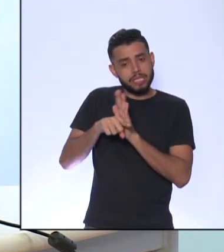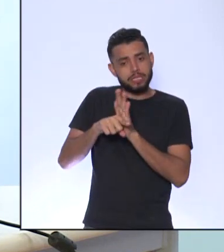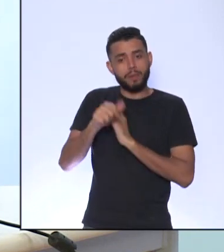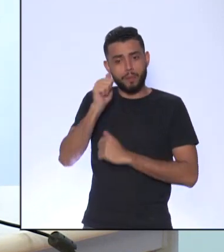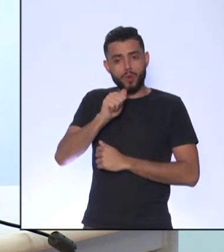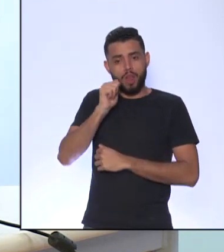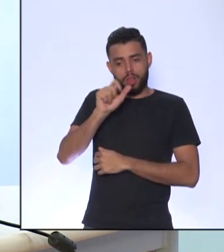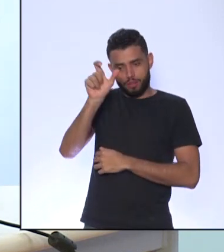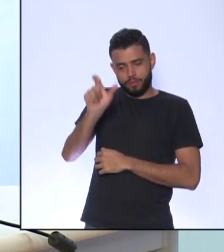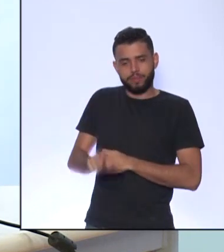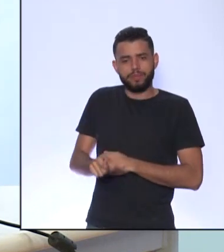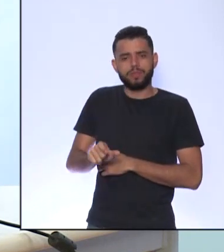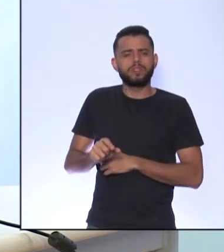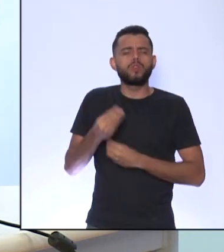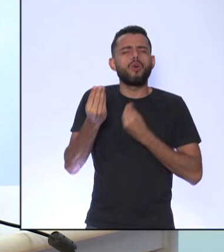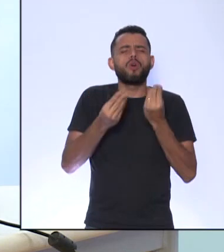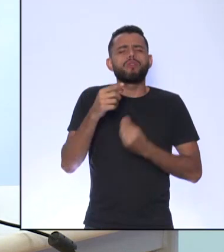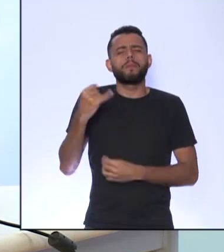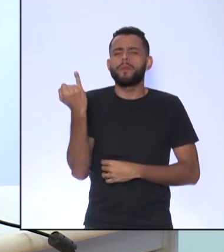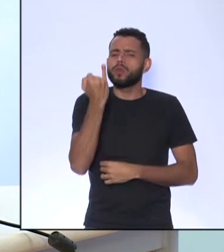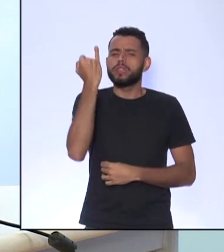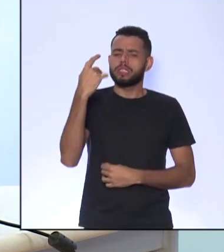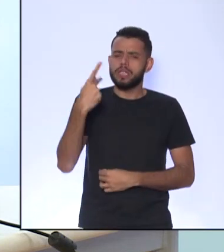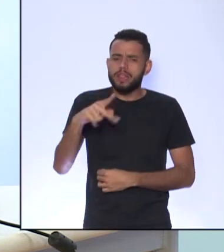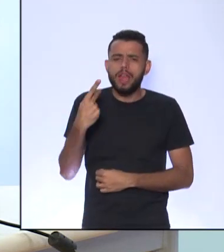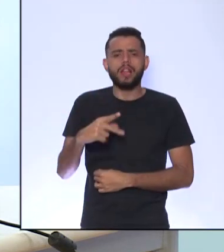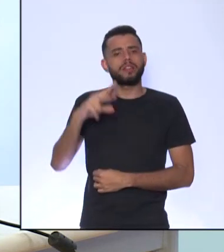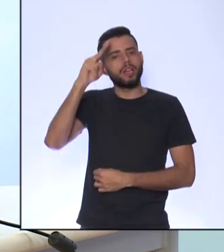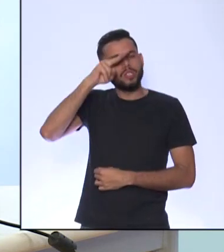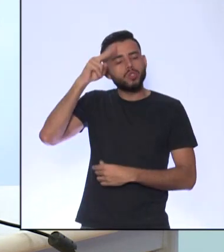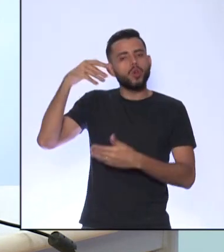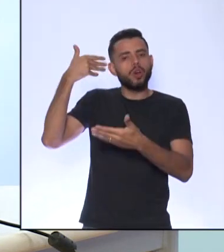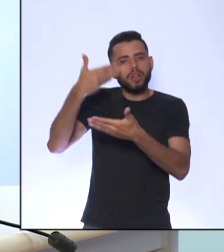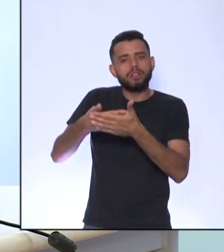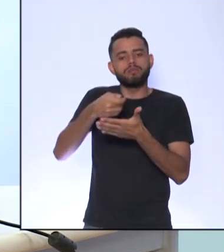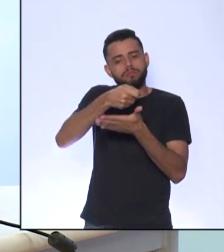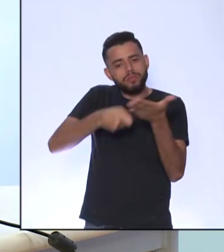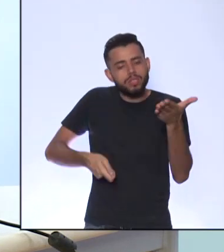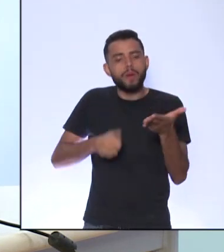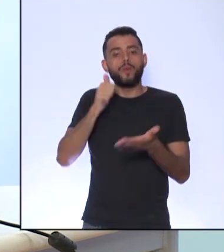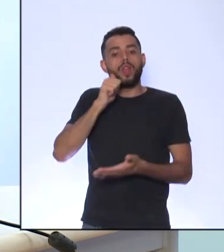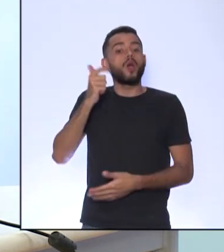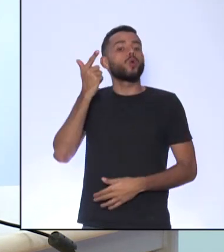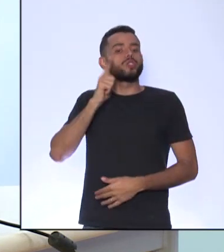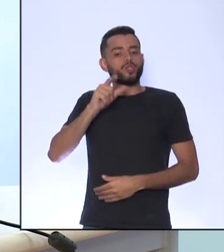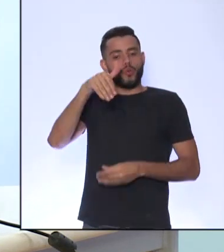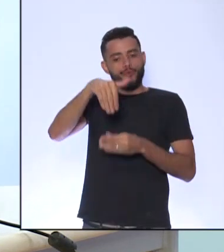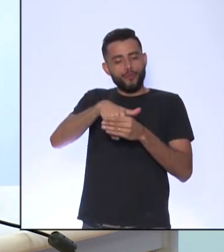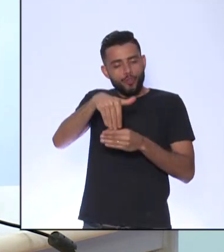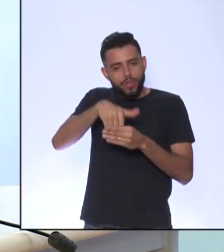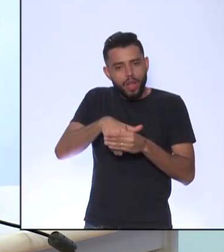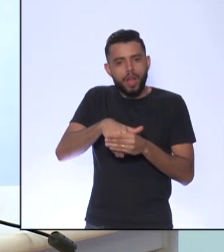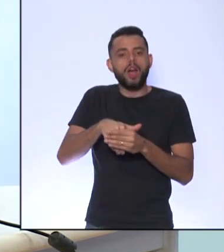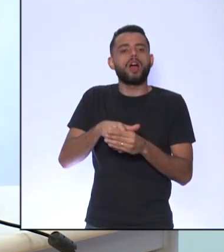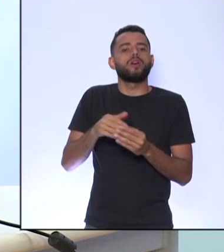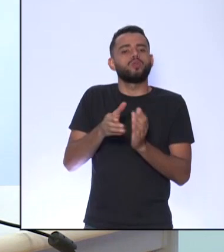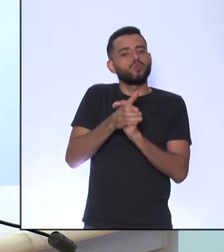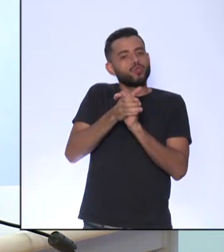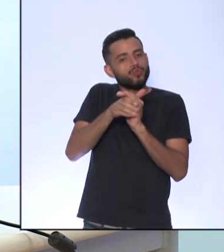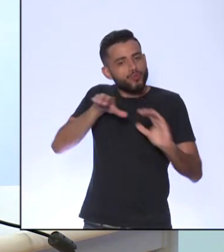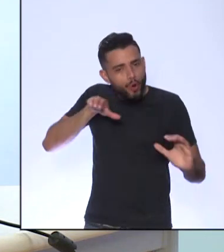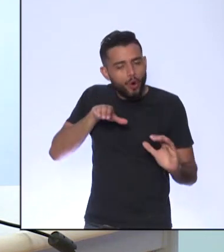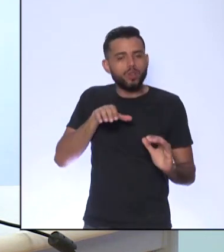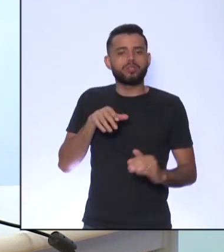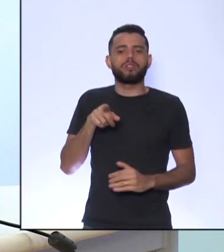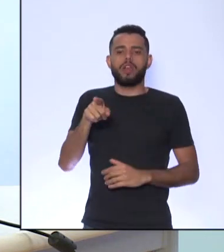história Sobre essa declaração que ela fez sobre a mulher Sobre o a voto da mulher Ao divórcio que ela defendia Isso